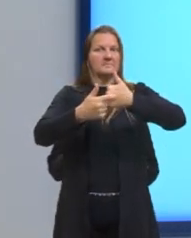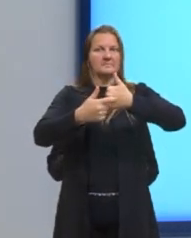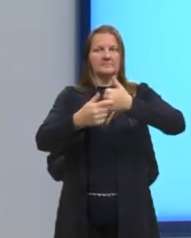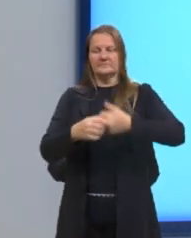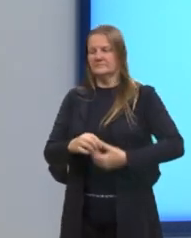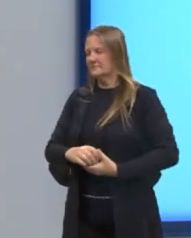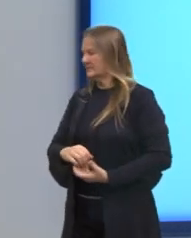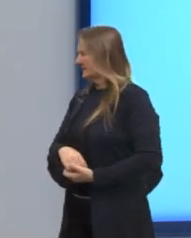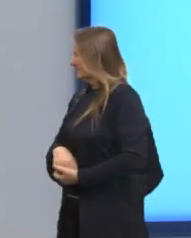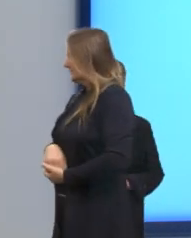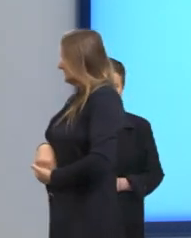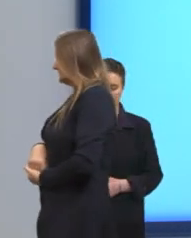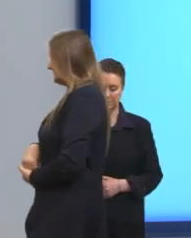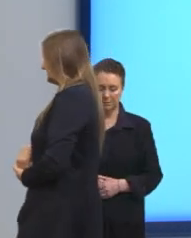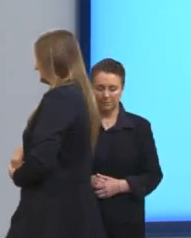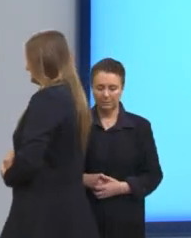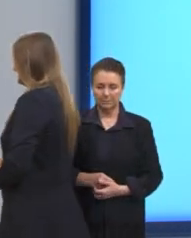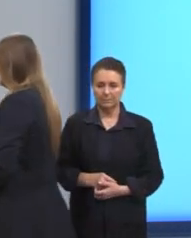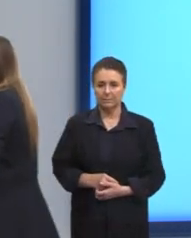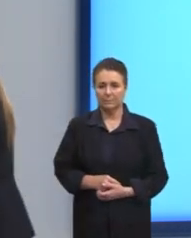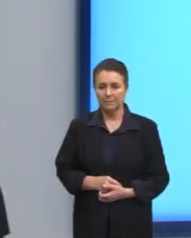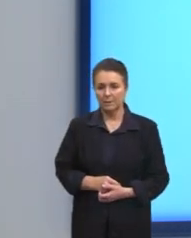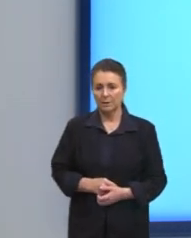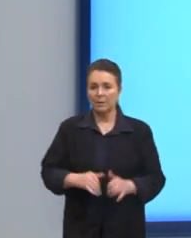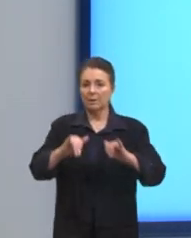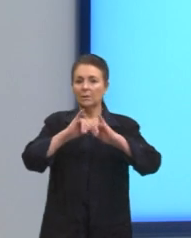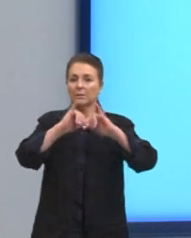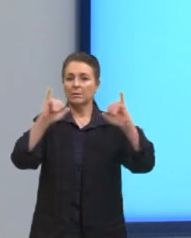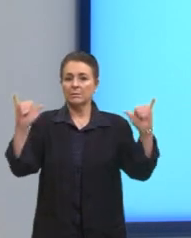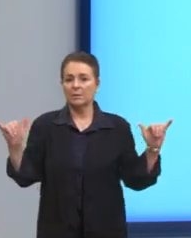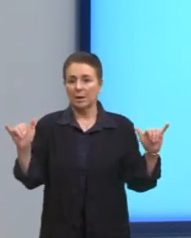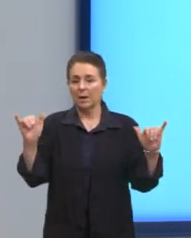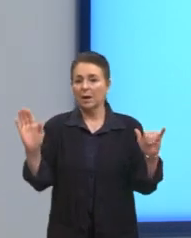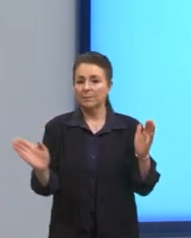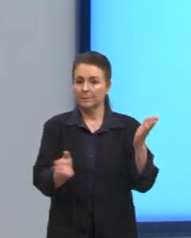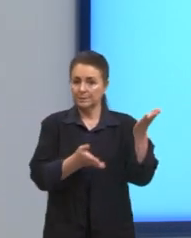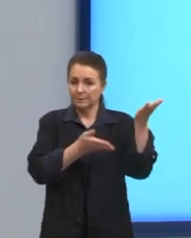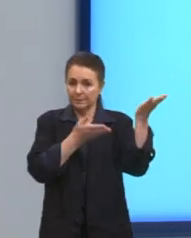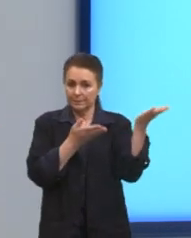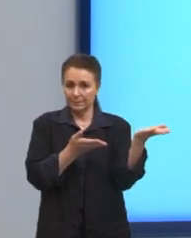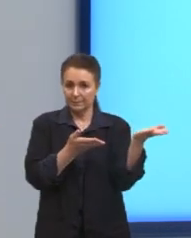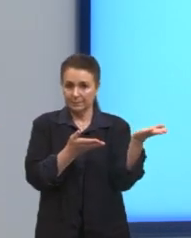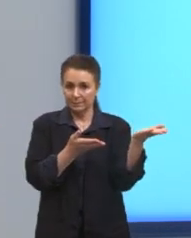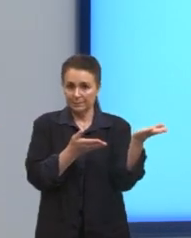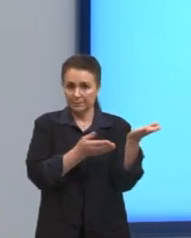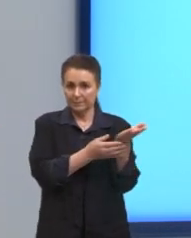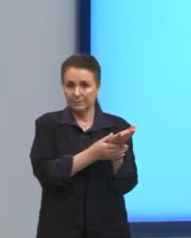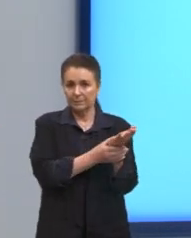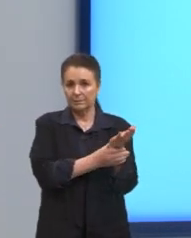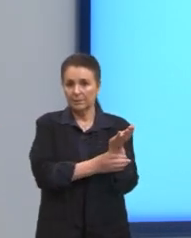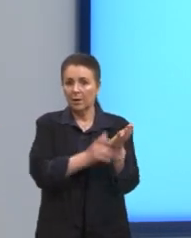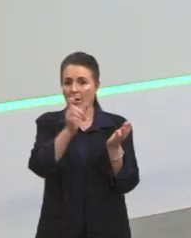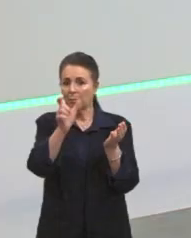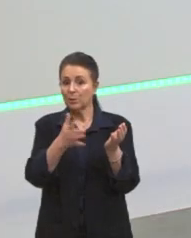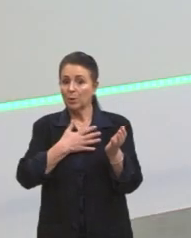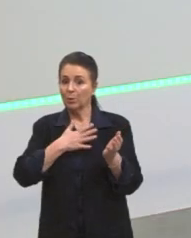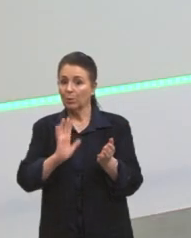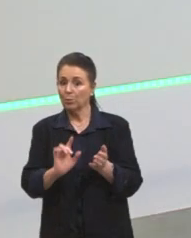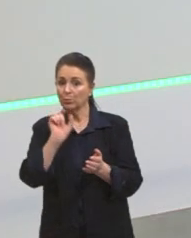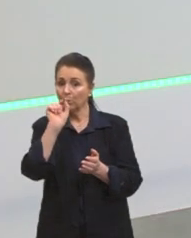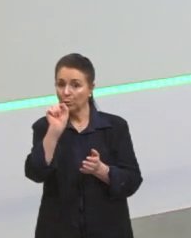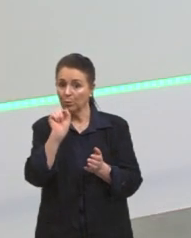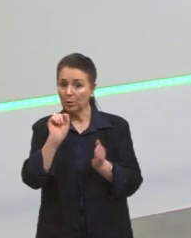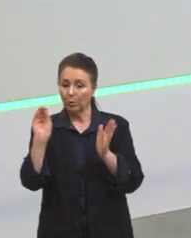aprovação de alguém. Agora, se eu disser que eu recebi um thumbs down, quer dizer que eu não recebi, que a pessoa não gostou do que eu postei ali,